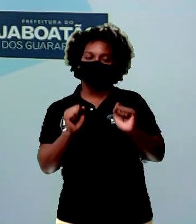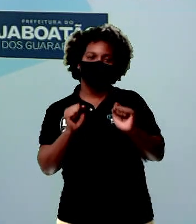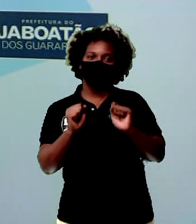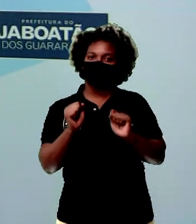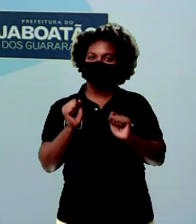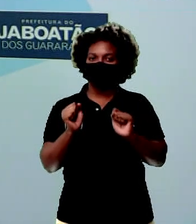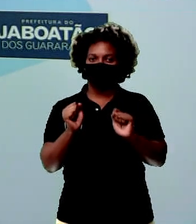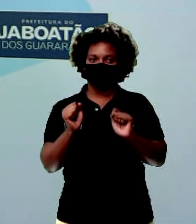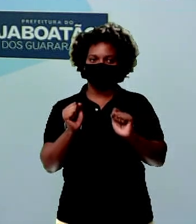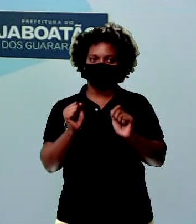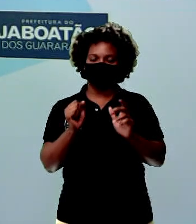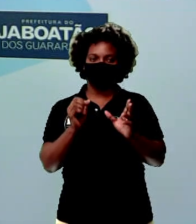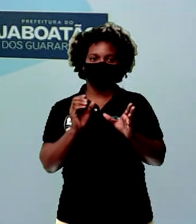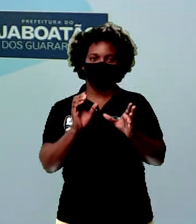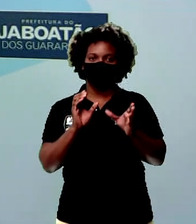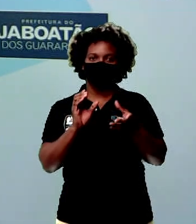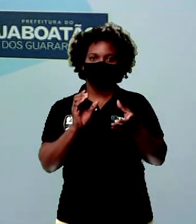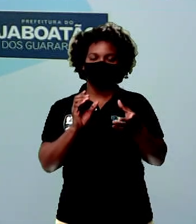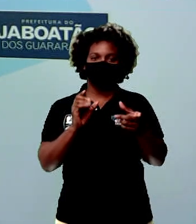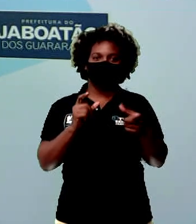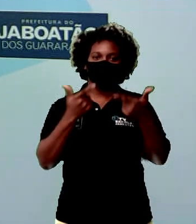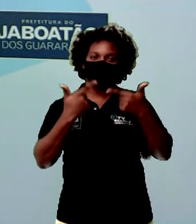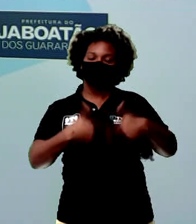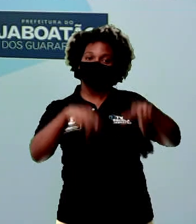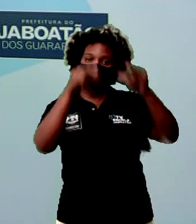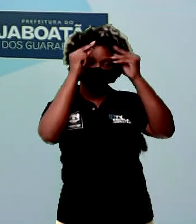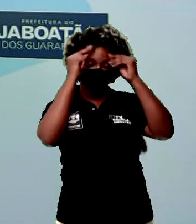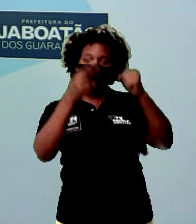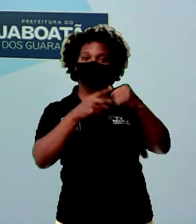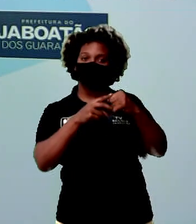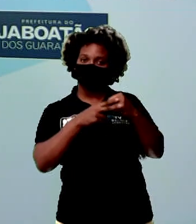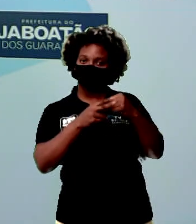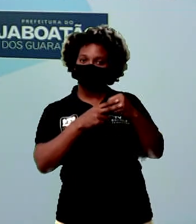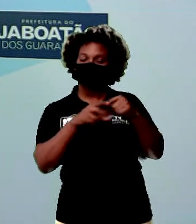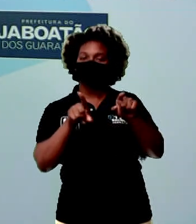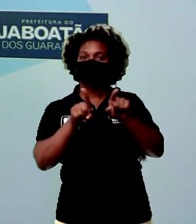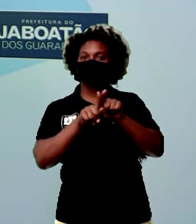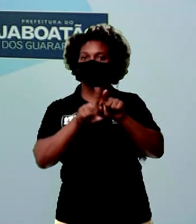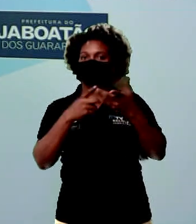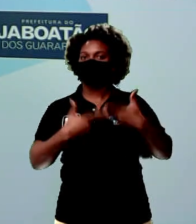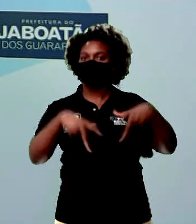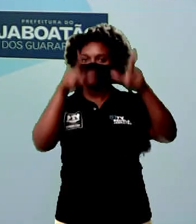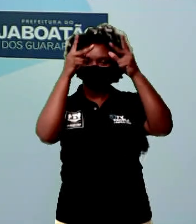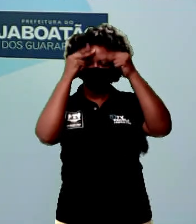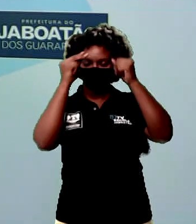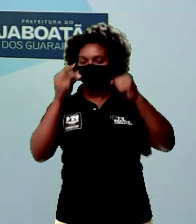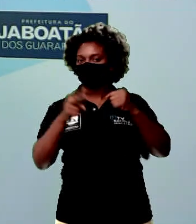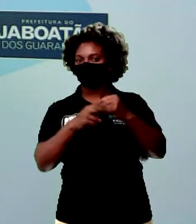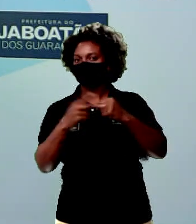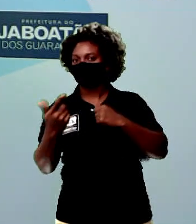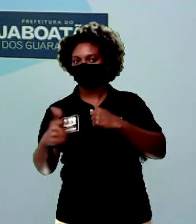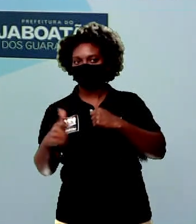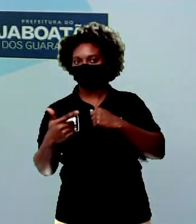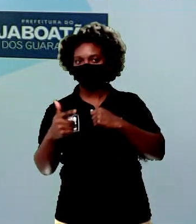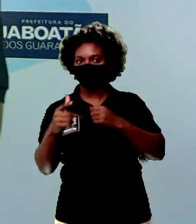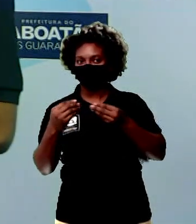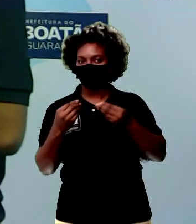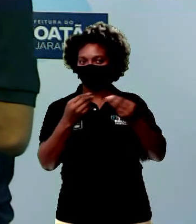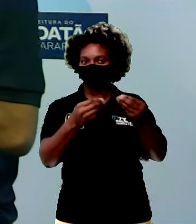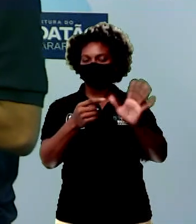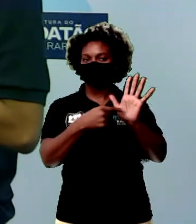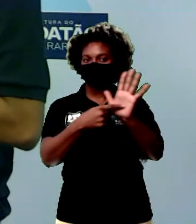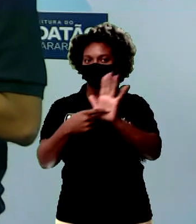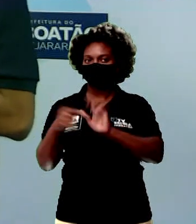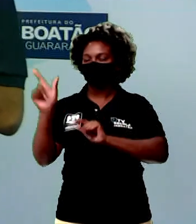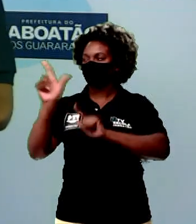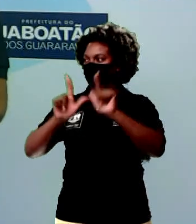compostos tanto pela linguagem verbal quanto pela linguagem não verbal. Aqui eu trouxe para vocês um exemplo,